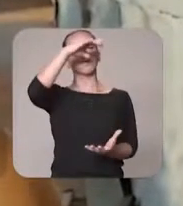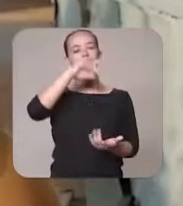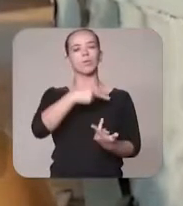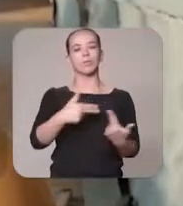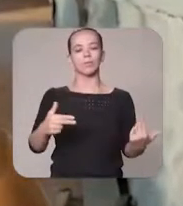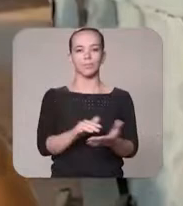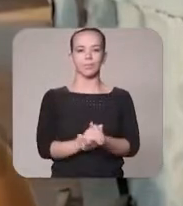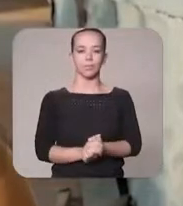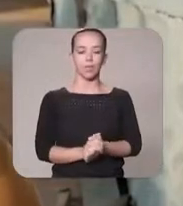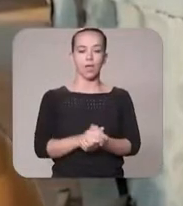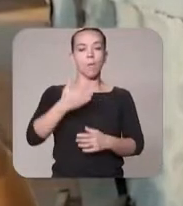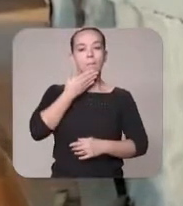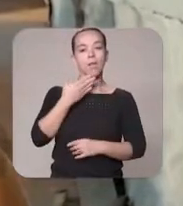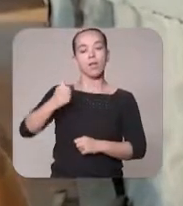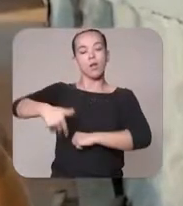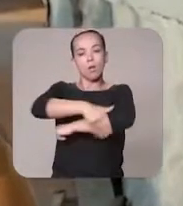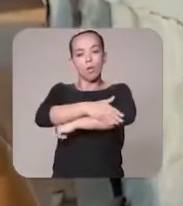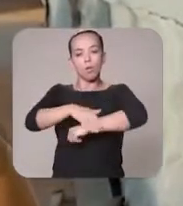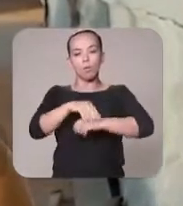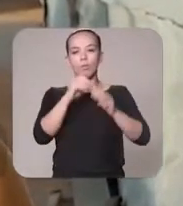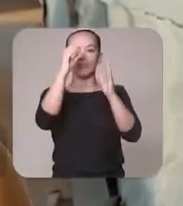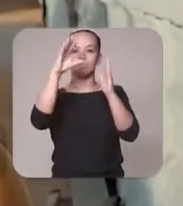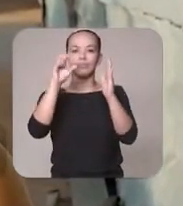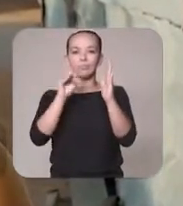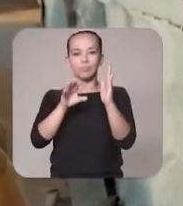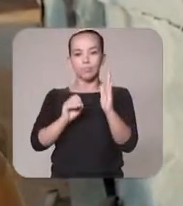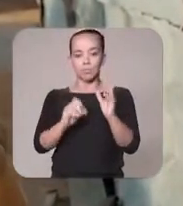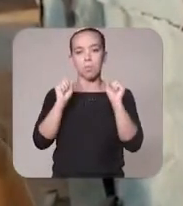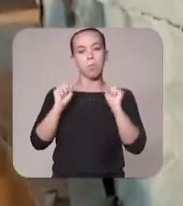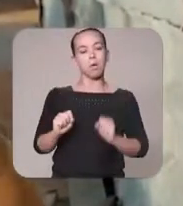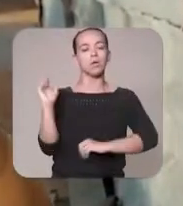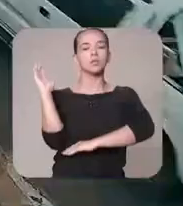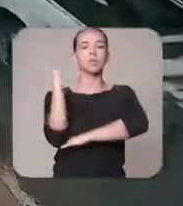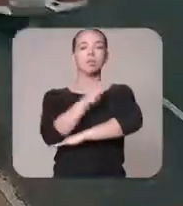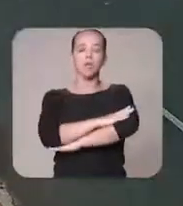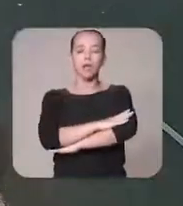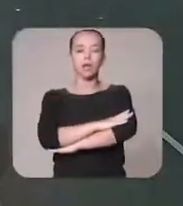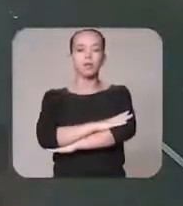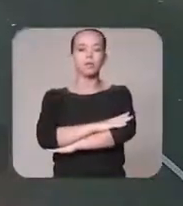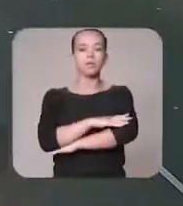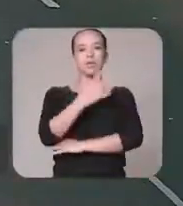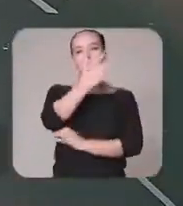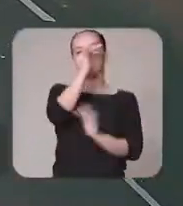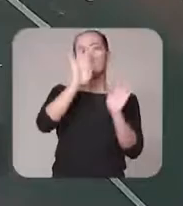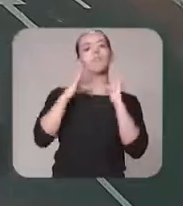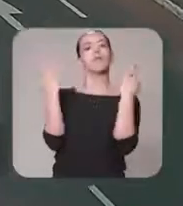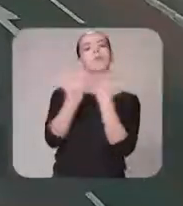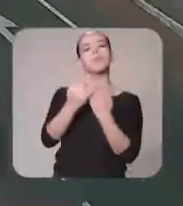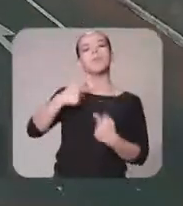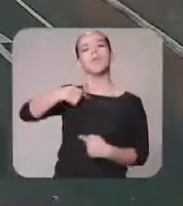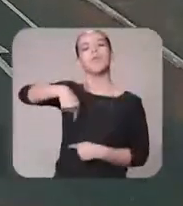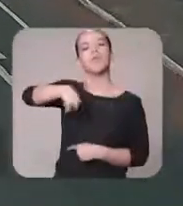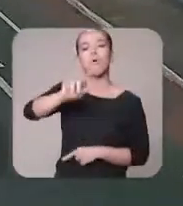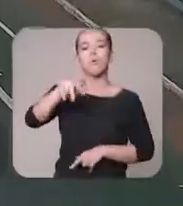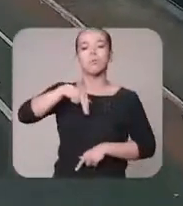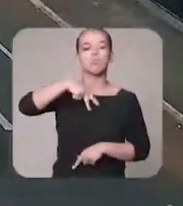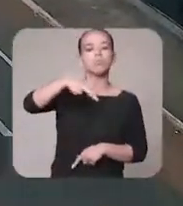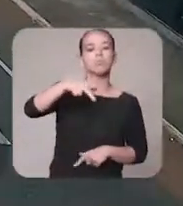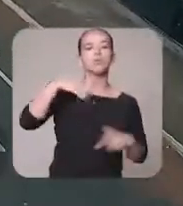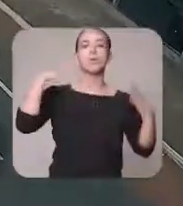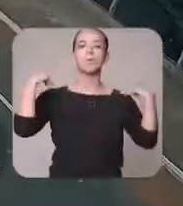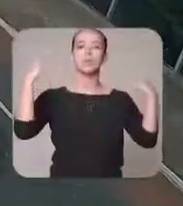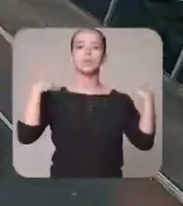ampla a avenida, sinalizada, que as pessoas podem, à tarde, a família fazer uma caminhada, fazer um